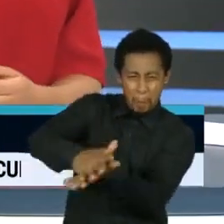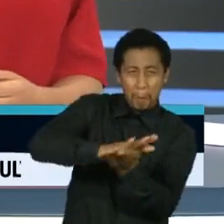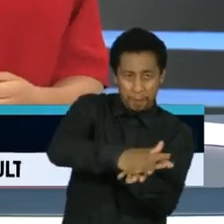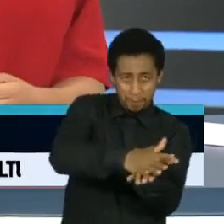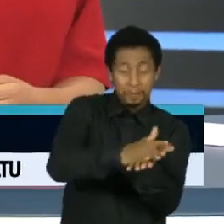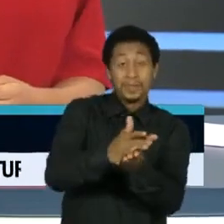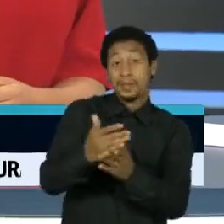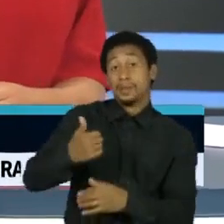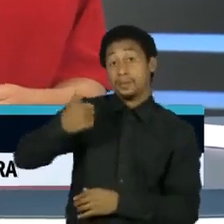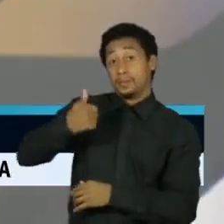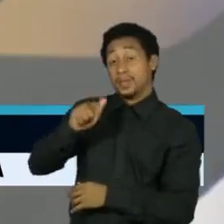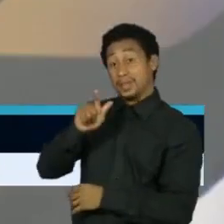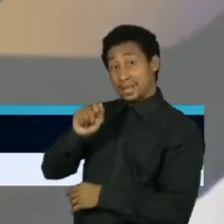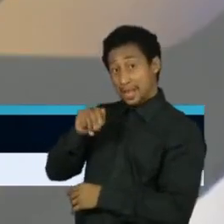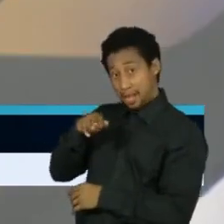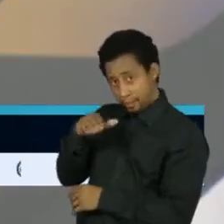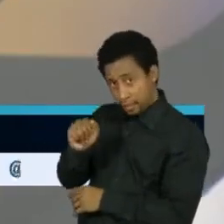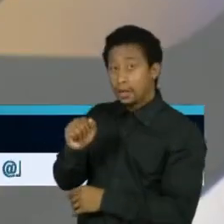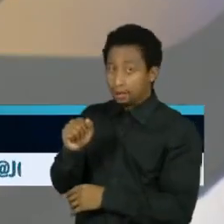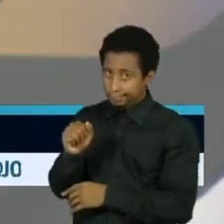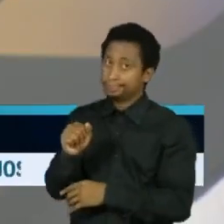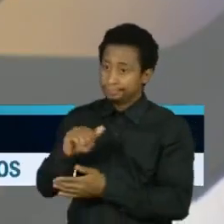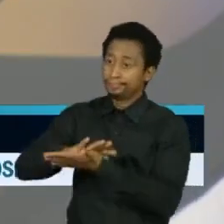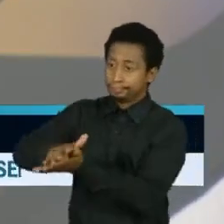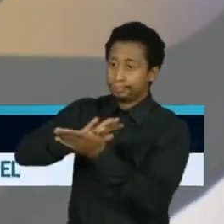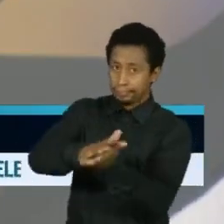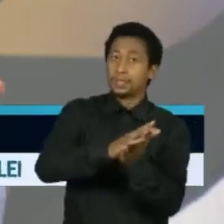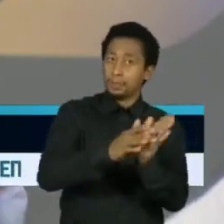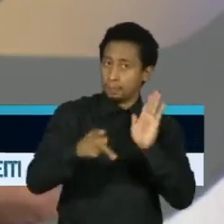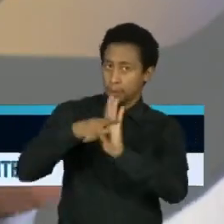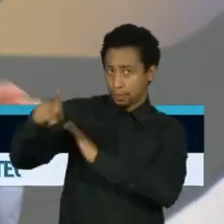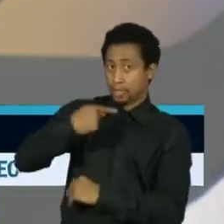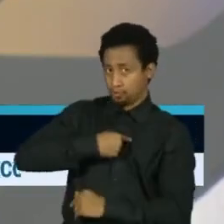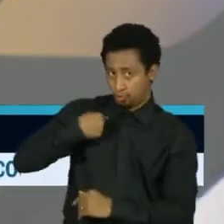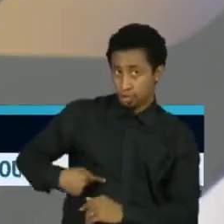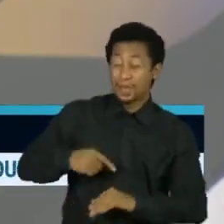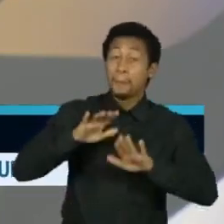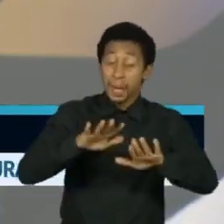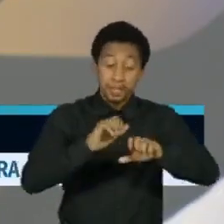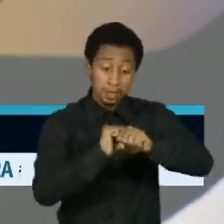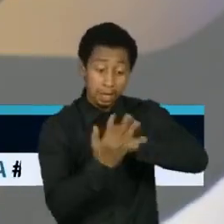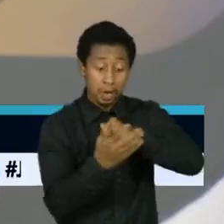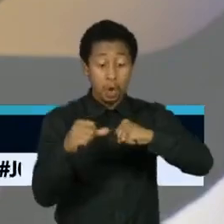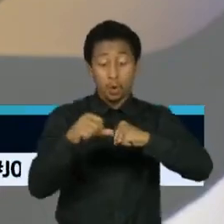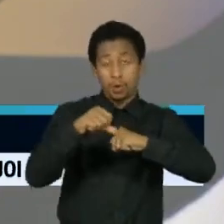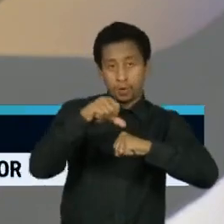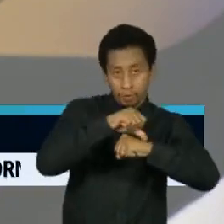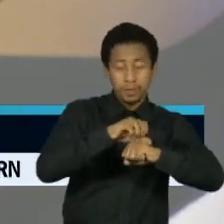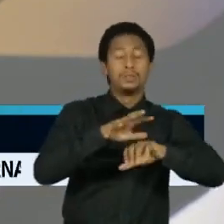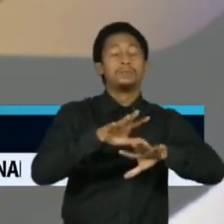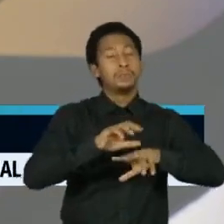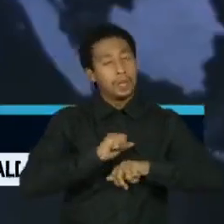variante original. Mas ele provoca a Covid longa também. Uma coisa é uma coisa, outra coisa é outra coisa.